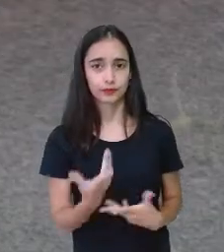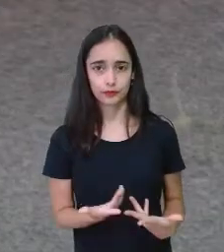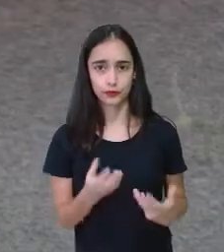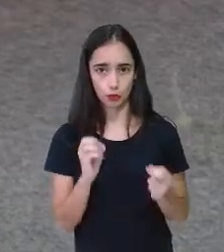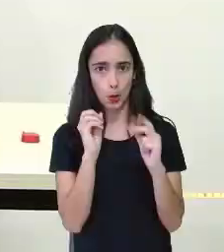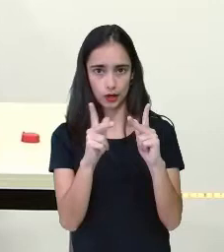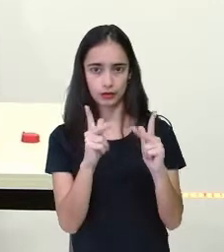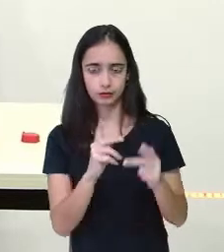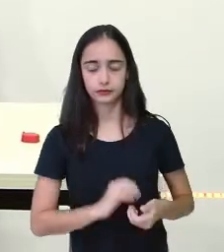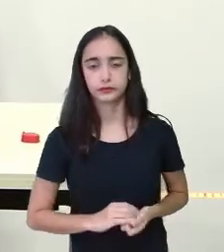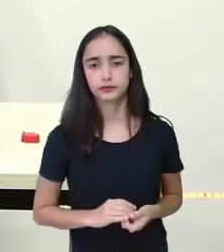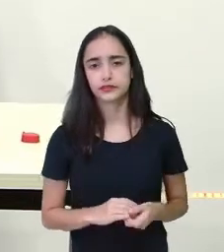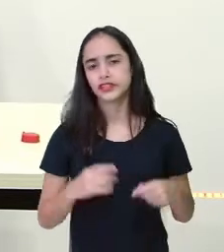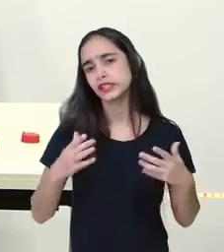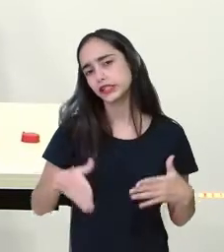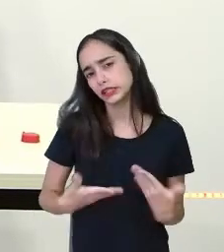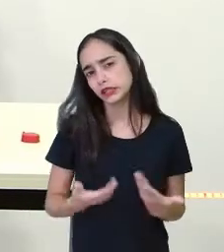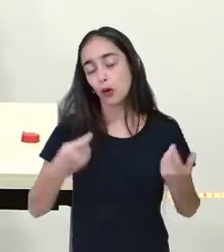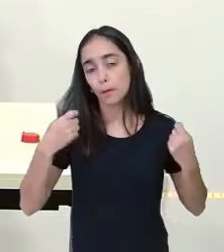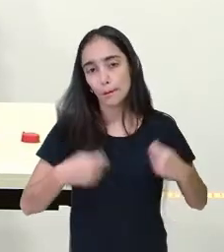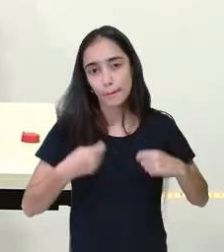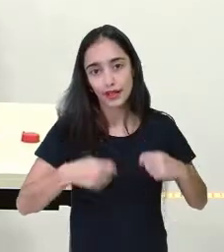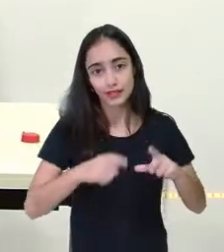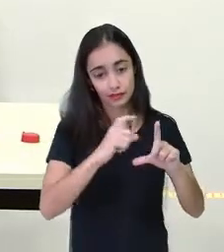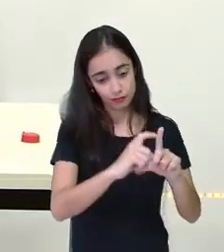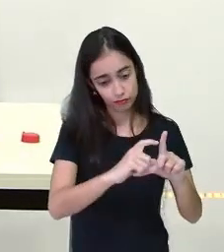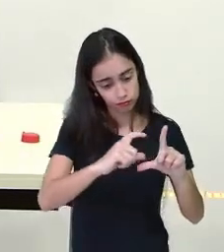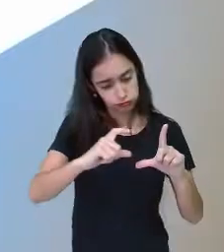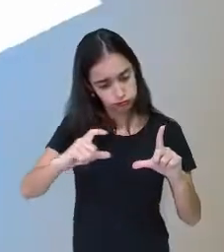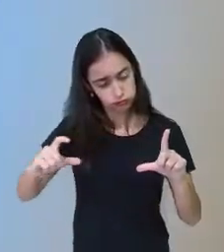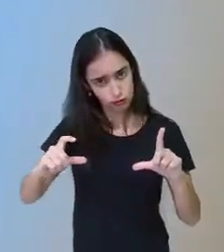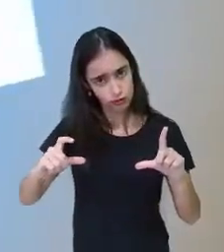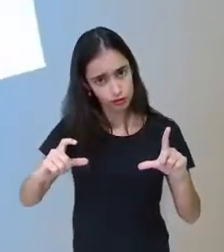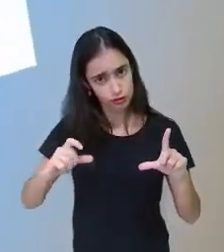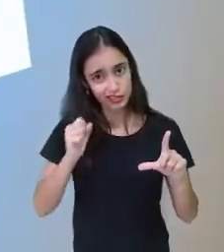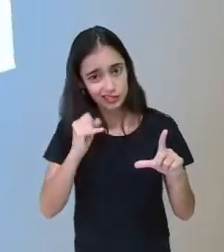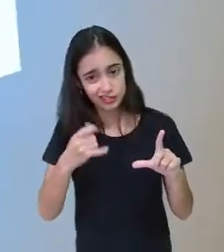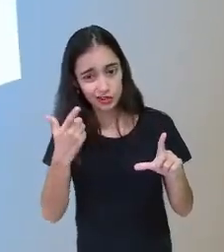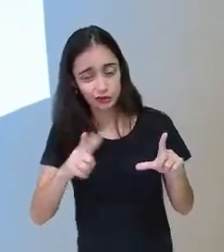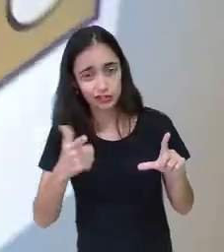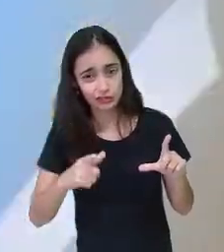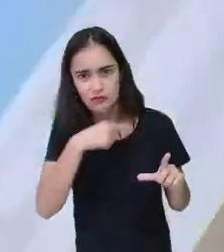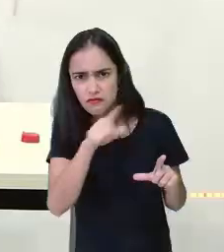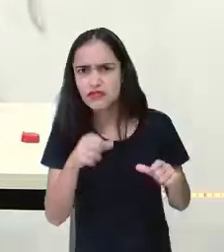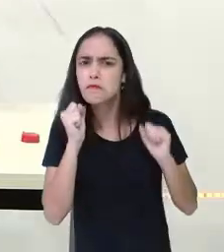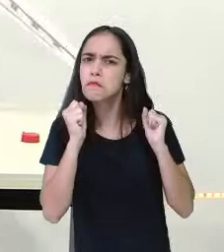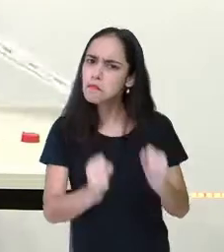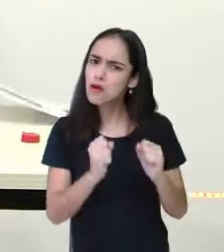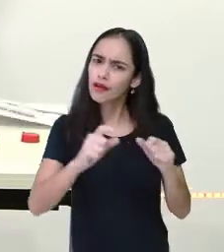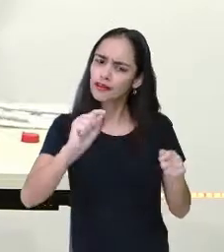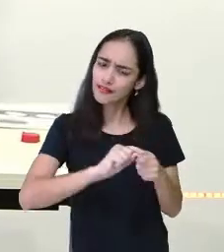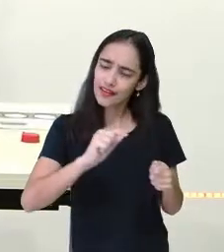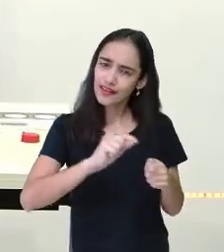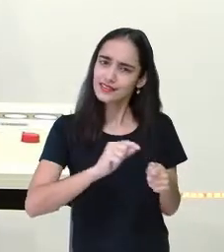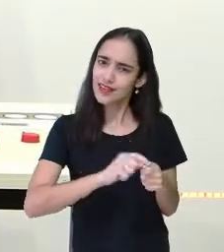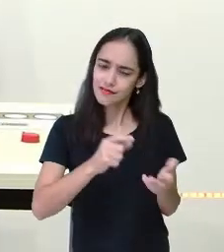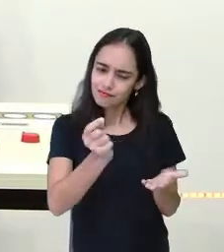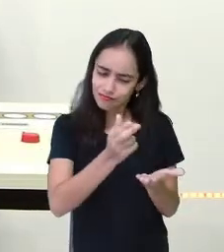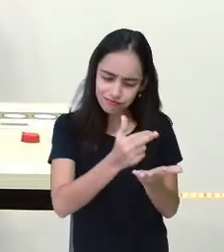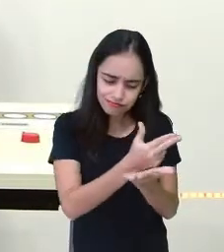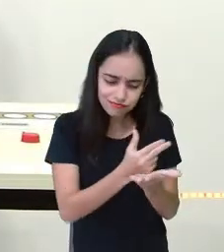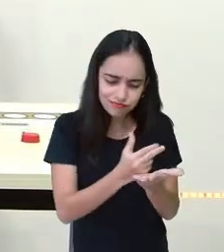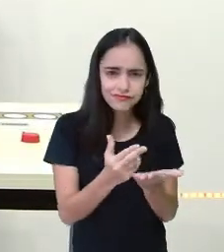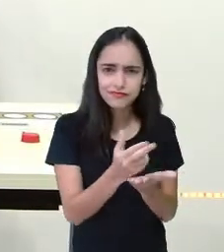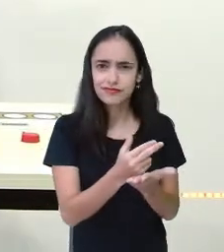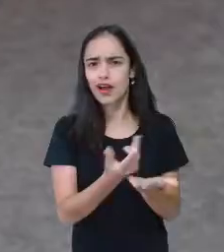Mas, professora Josiana, não tenho essa cartela. Não tem problema, você pode construir essa cartelinha. Na folha de ofício, na folha de